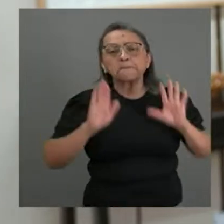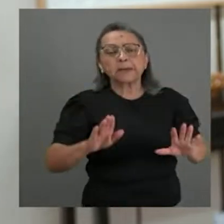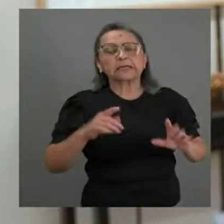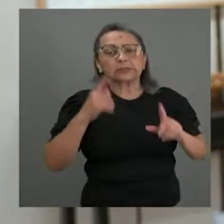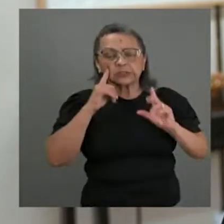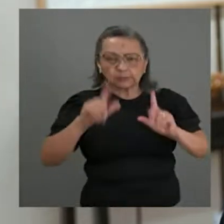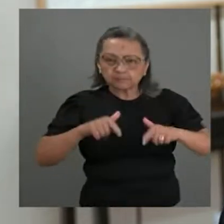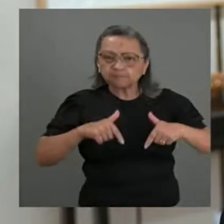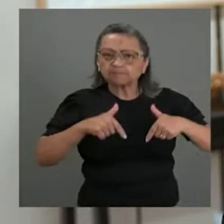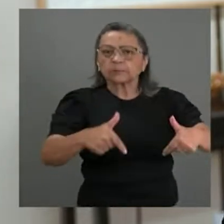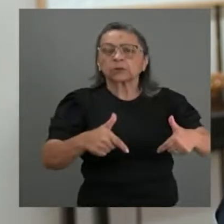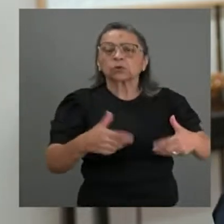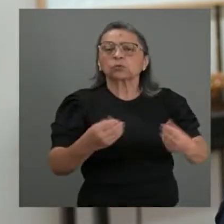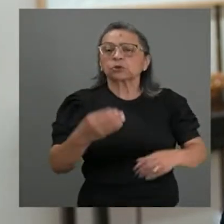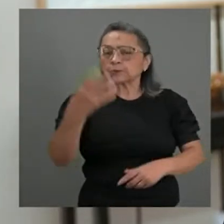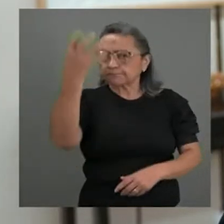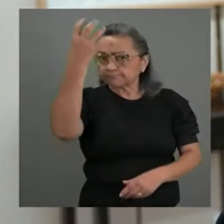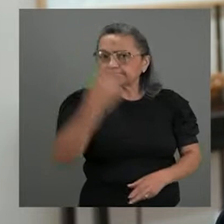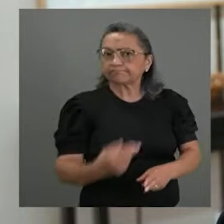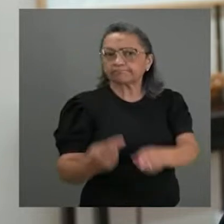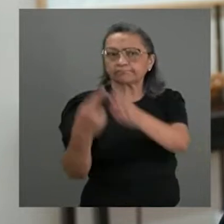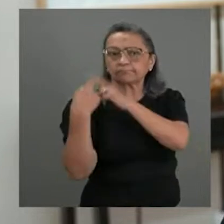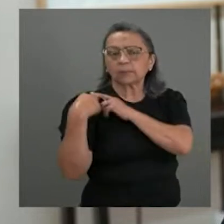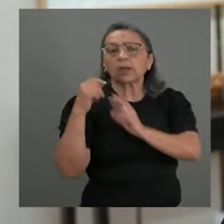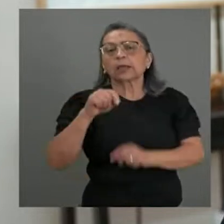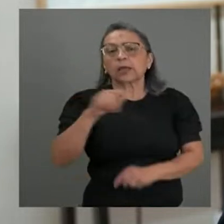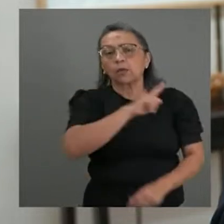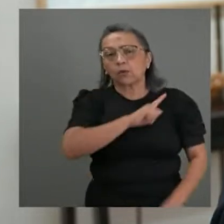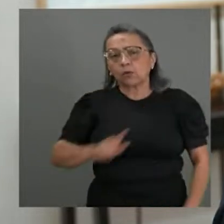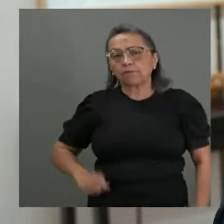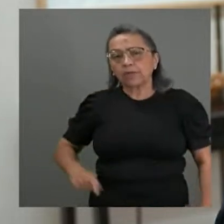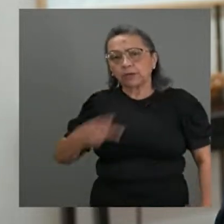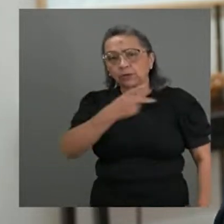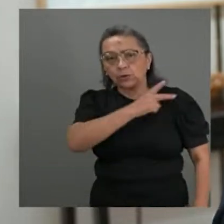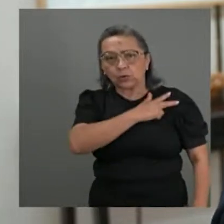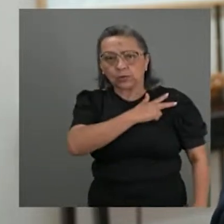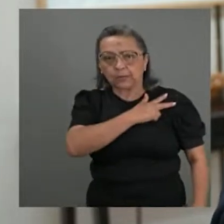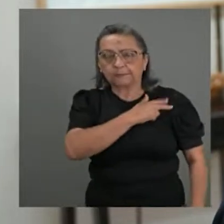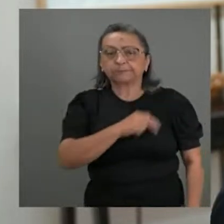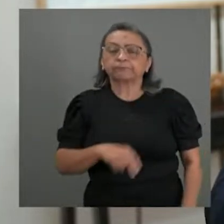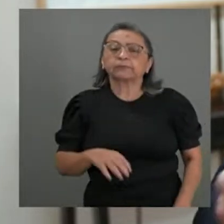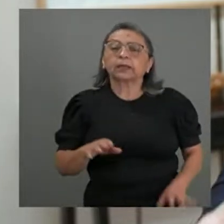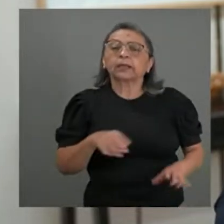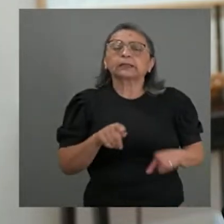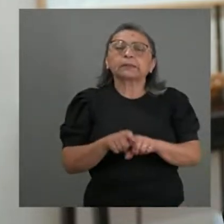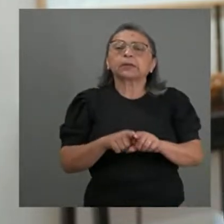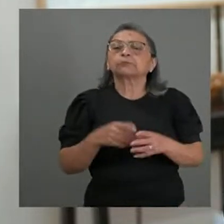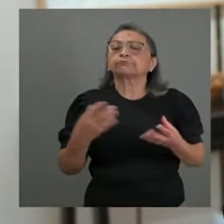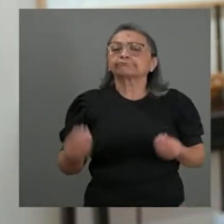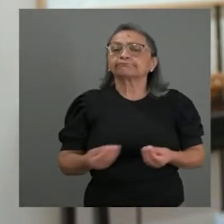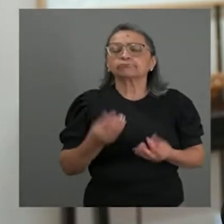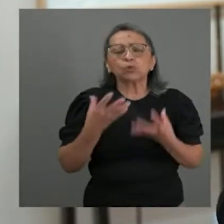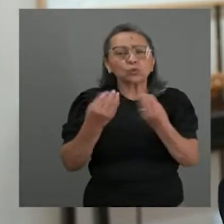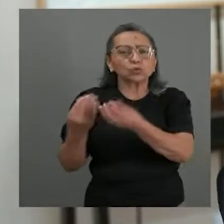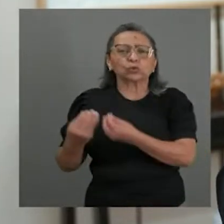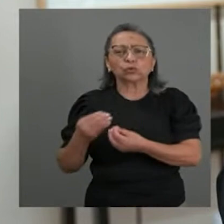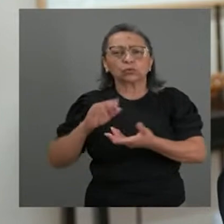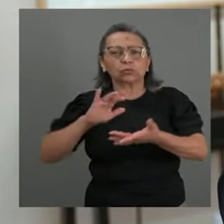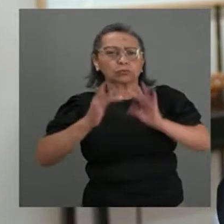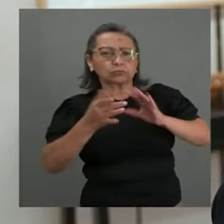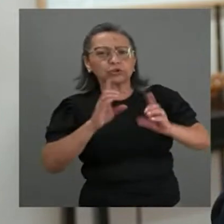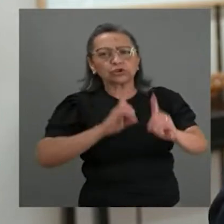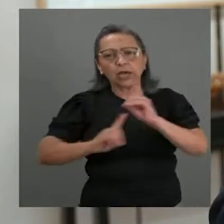enfrentado com muita seriedade pelo governo do presidente Lula. Com o indispensável diálogo com o